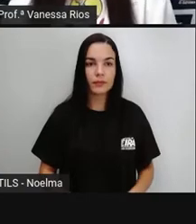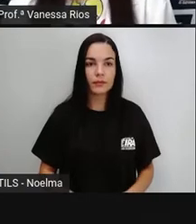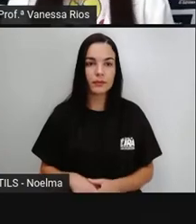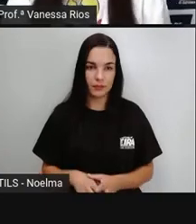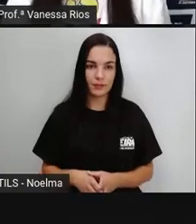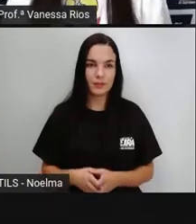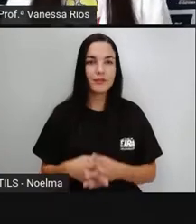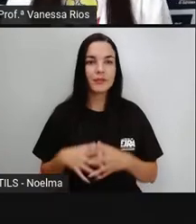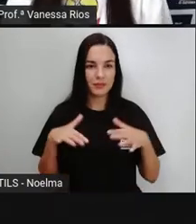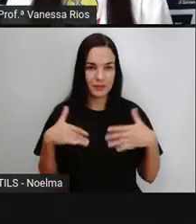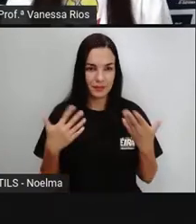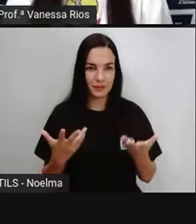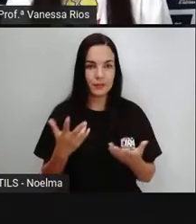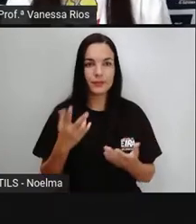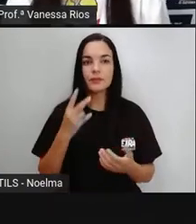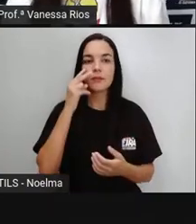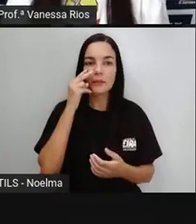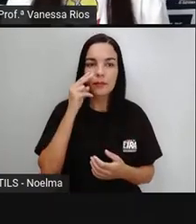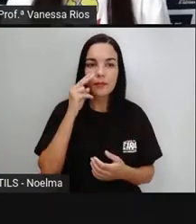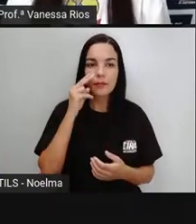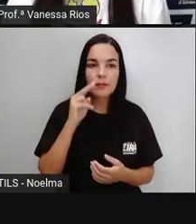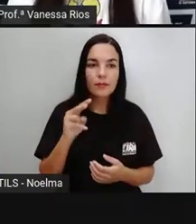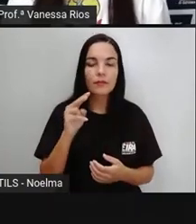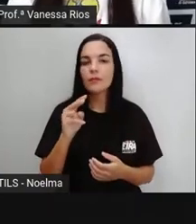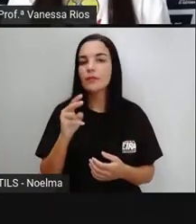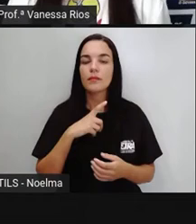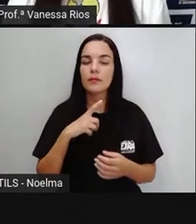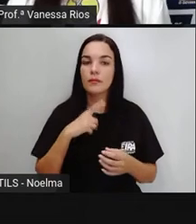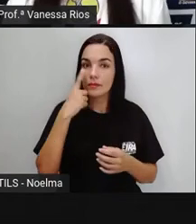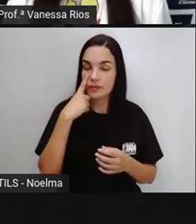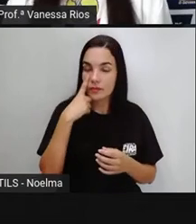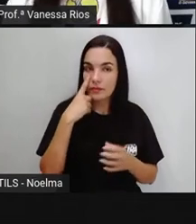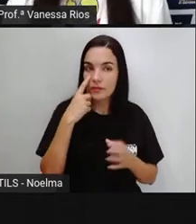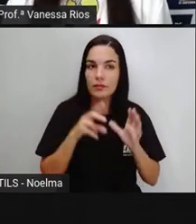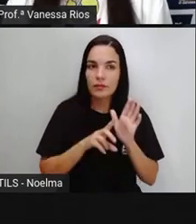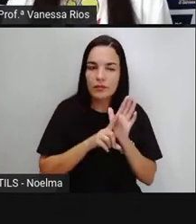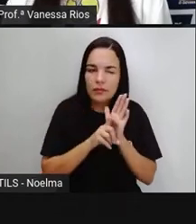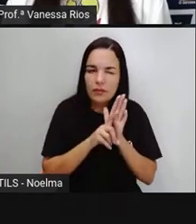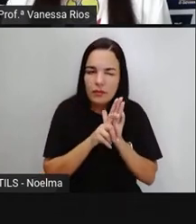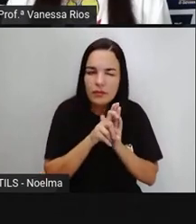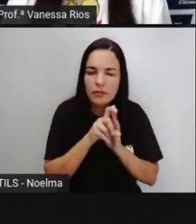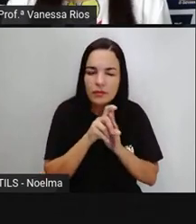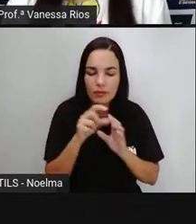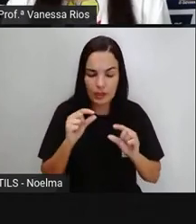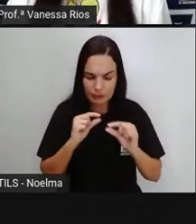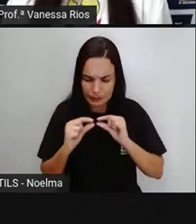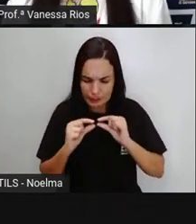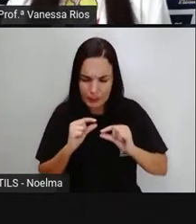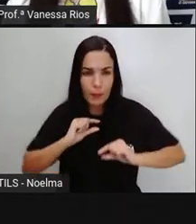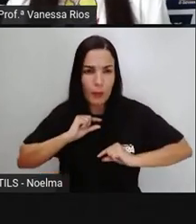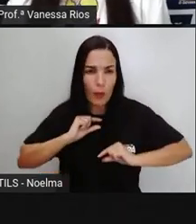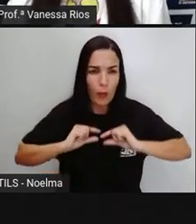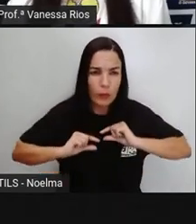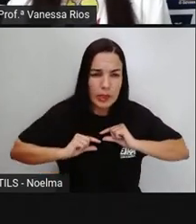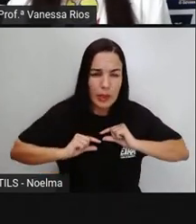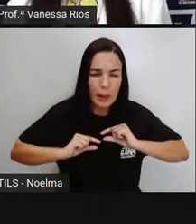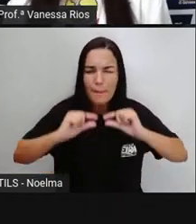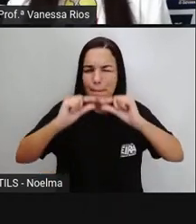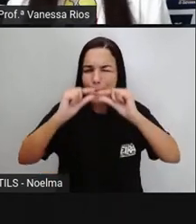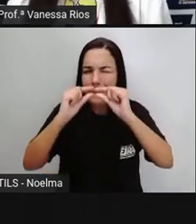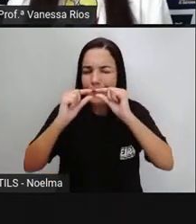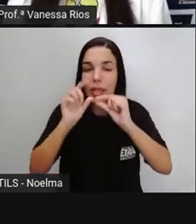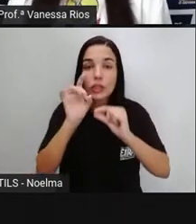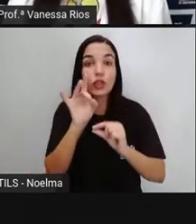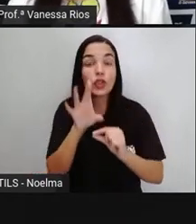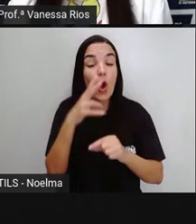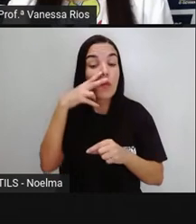Pronto. Então a gente observa aí que os micro-organismos, né? São aí seres minúsculos e conseguem ser vistos